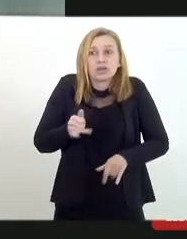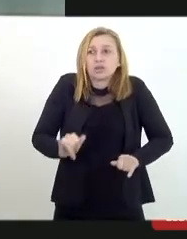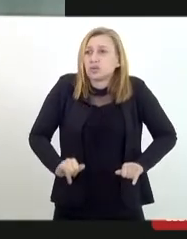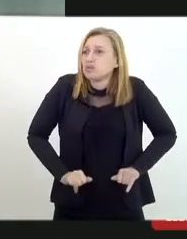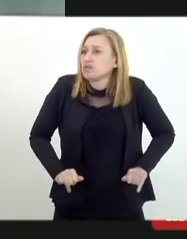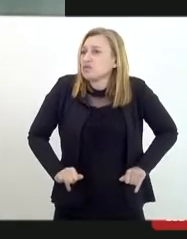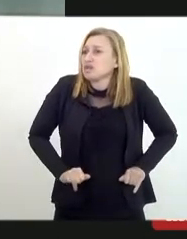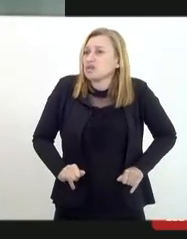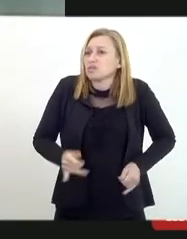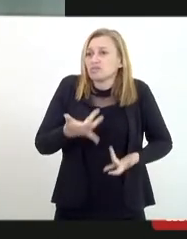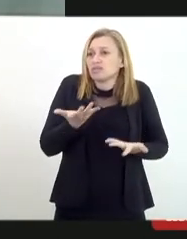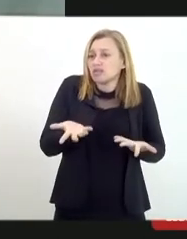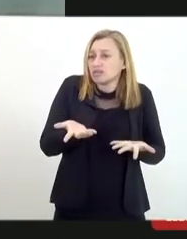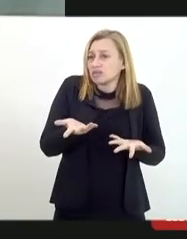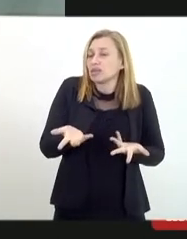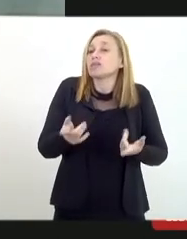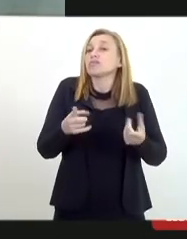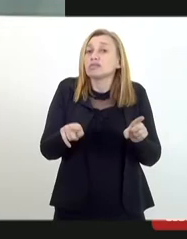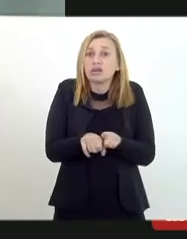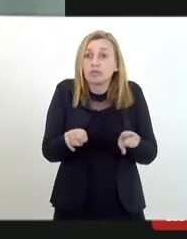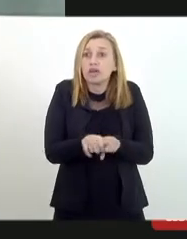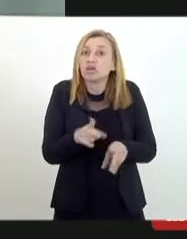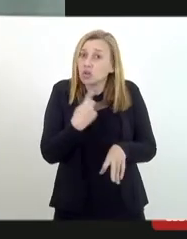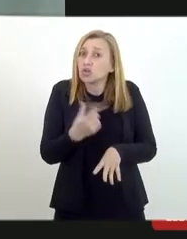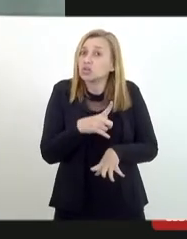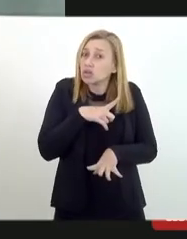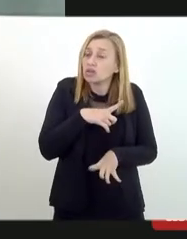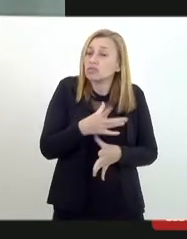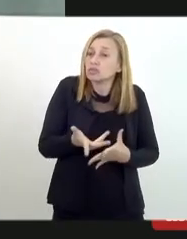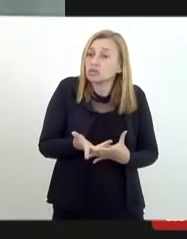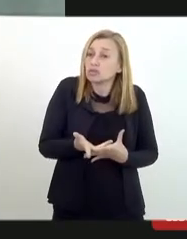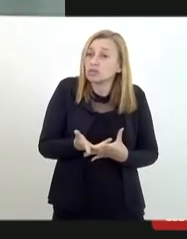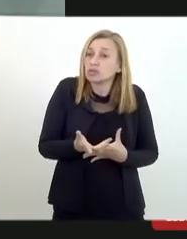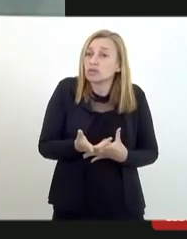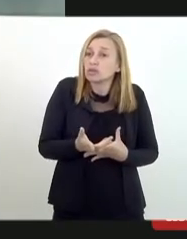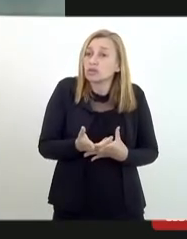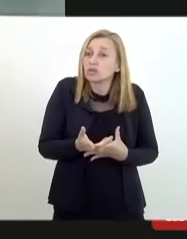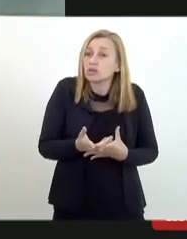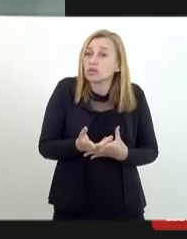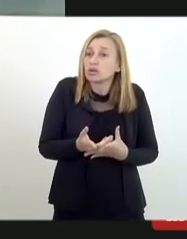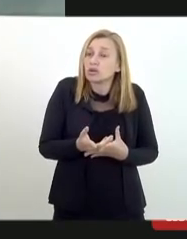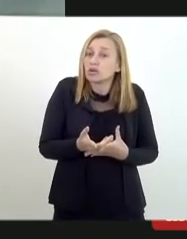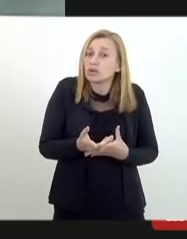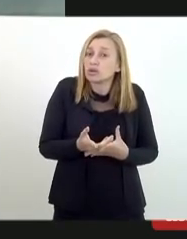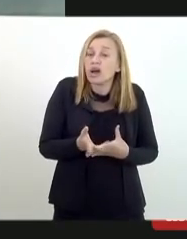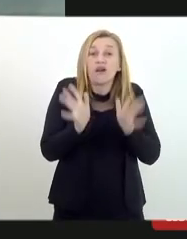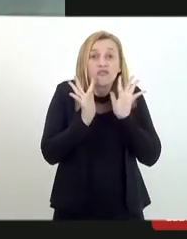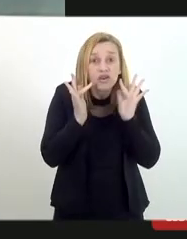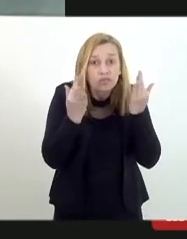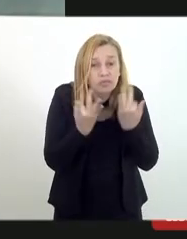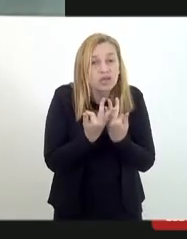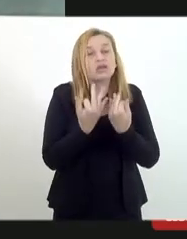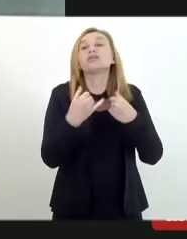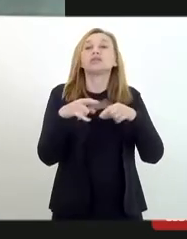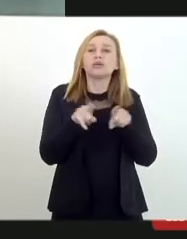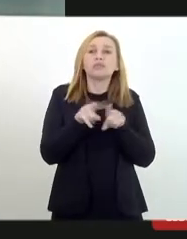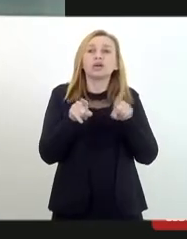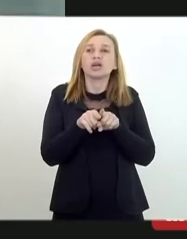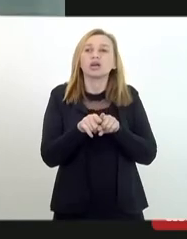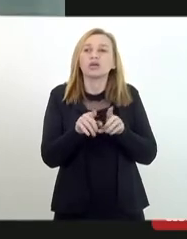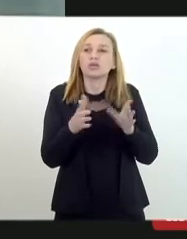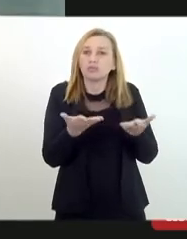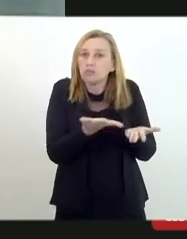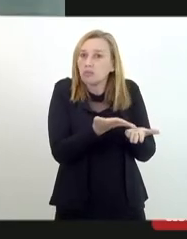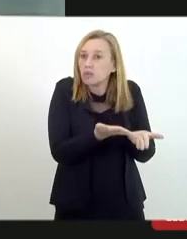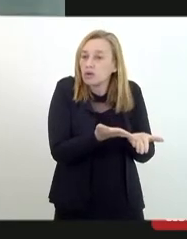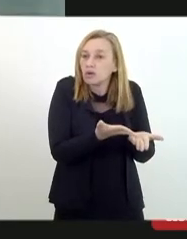psicologicamente, e agora nós temos ramificações quanto à família, porque no caso que a senhora